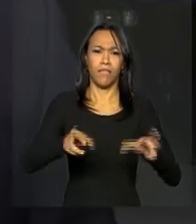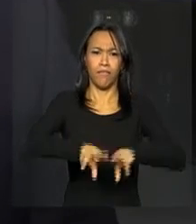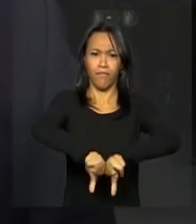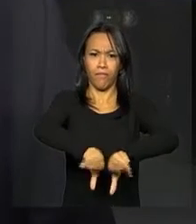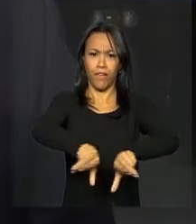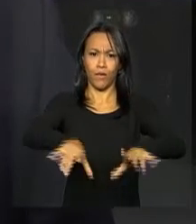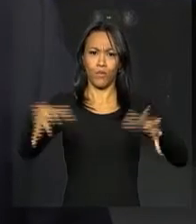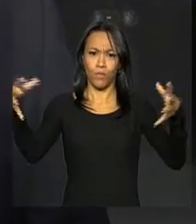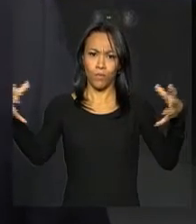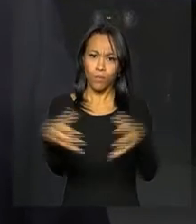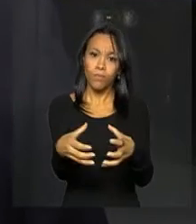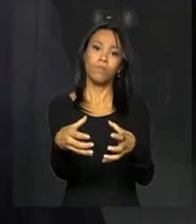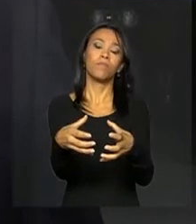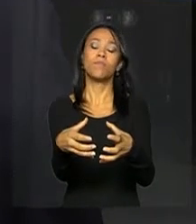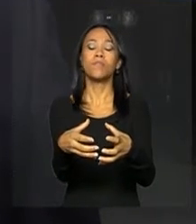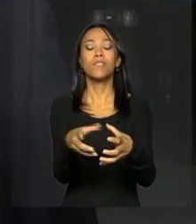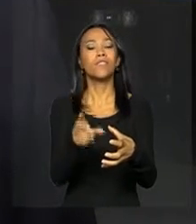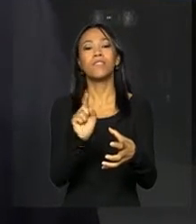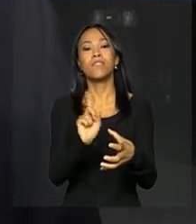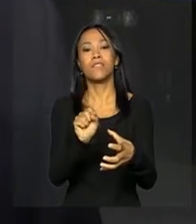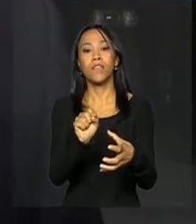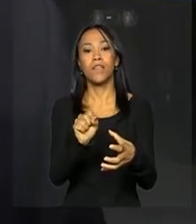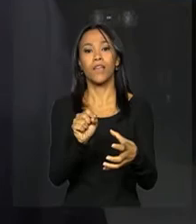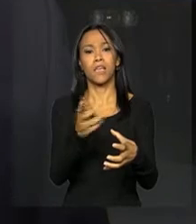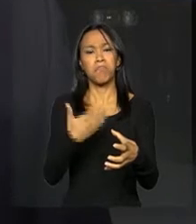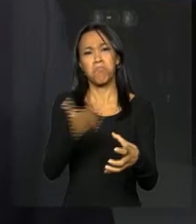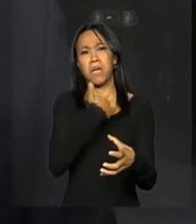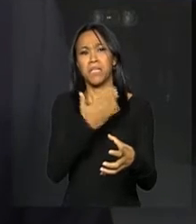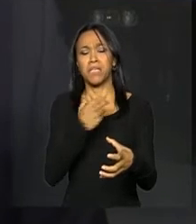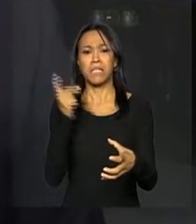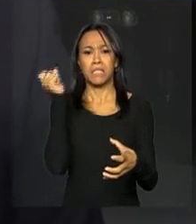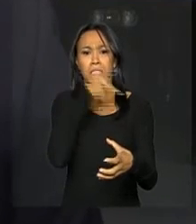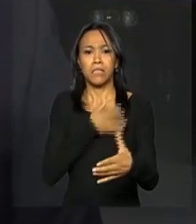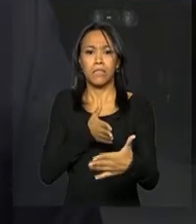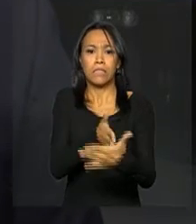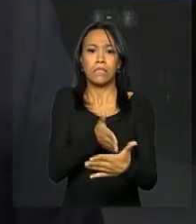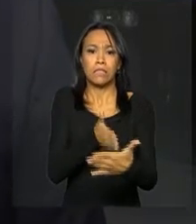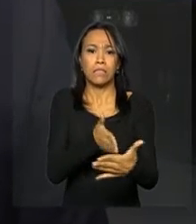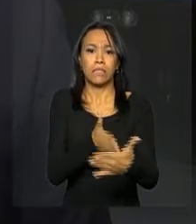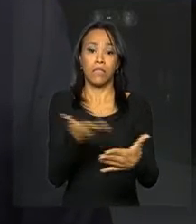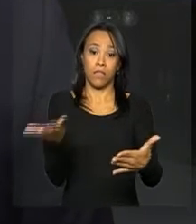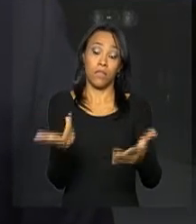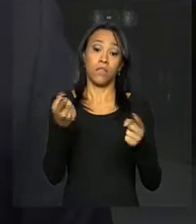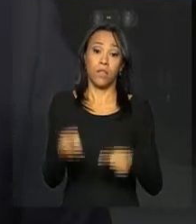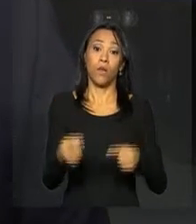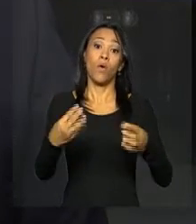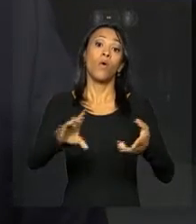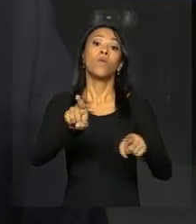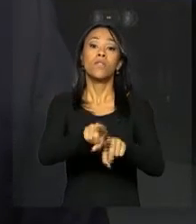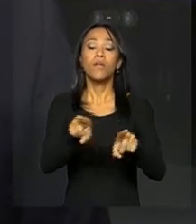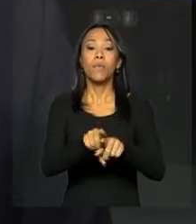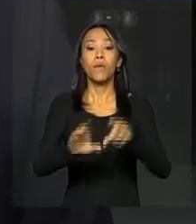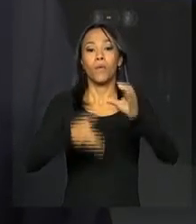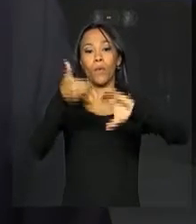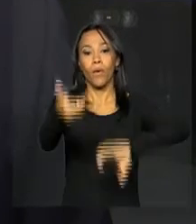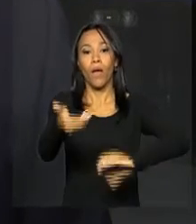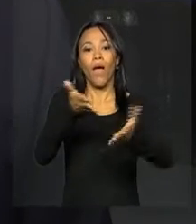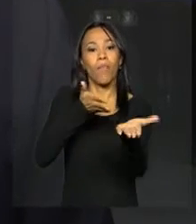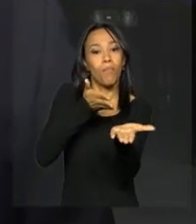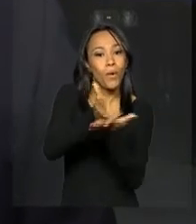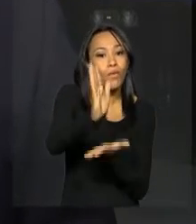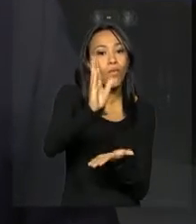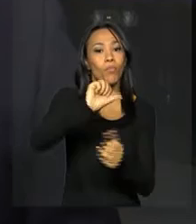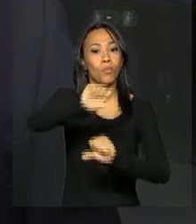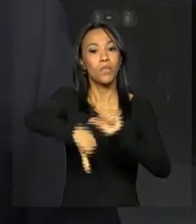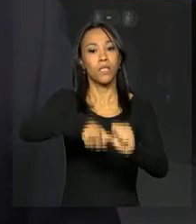de entraves que nós tínhamos e o Congresso aprovou o destravamento disso, mudança nessas